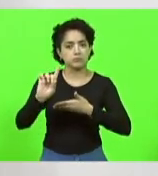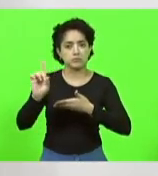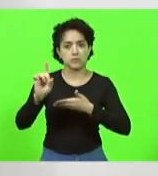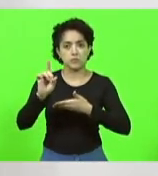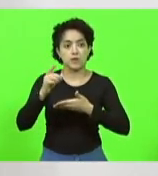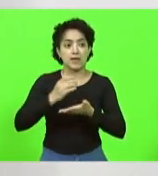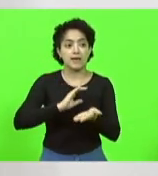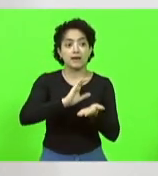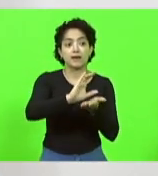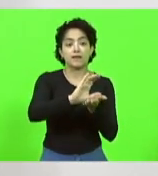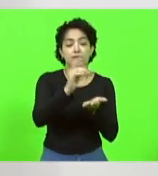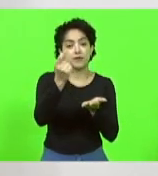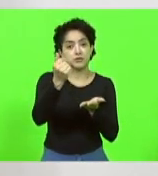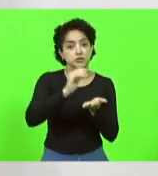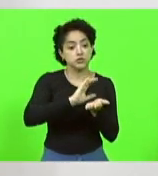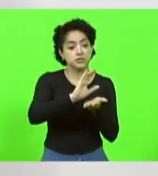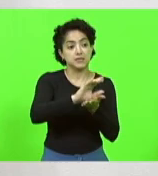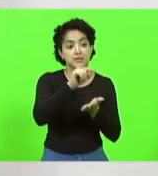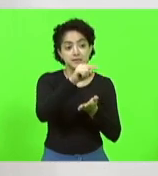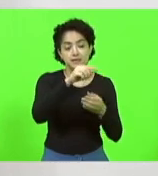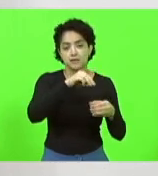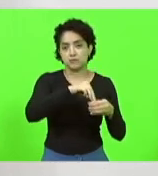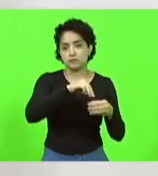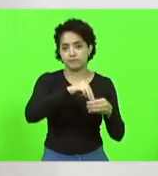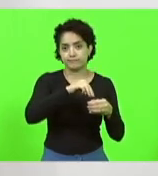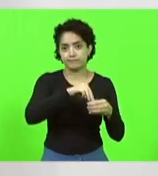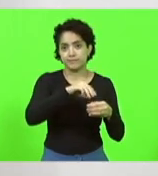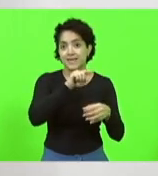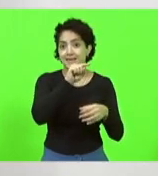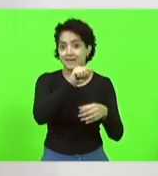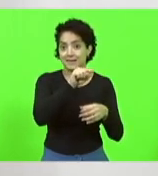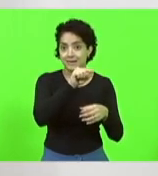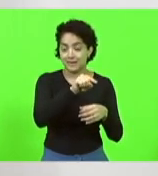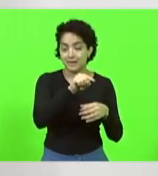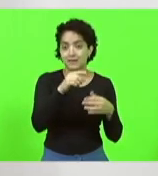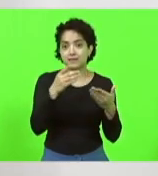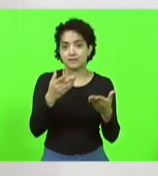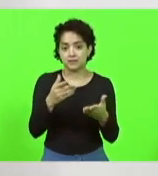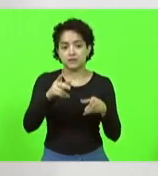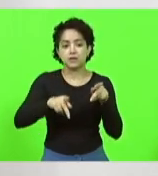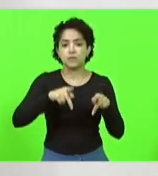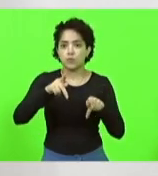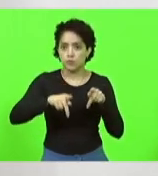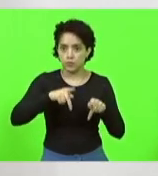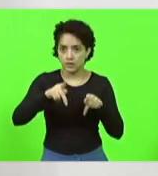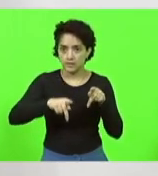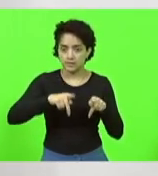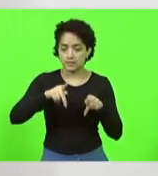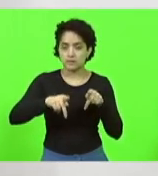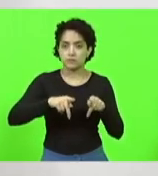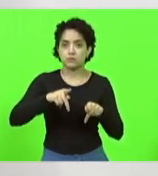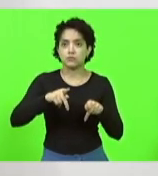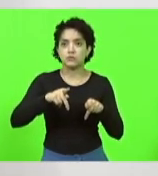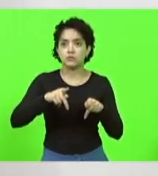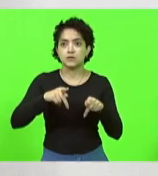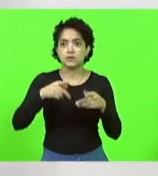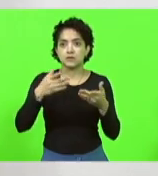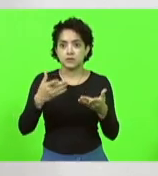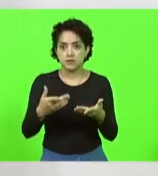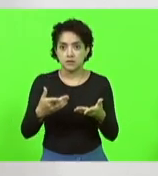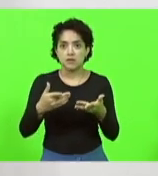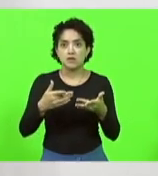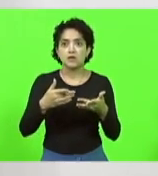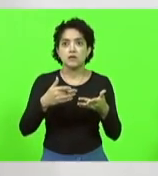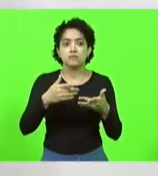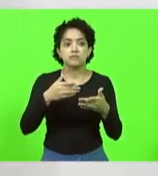municípios, porque é lá que os municípios, ou seja, é lá que a população, melhor dizendo, que vai procurar o